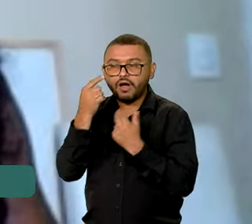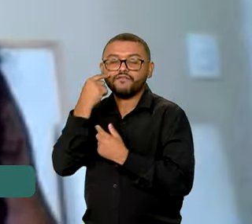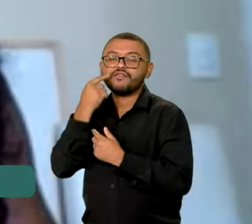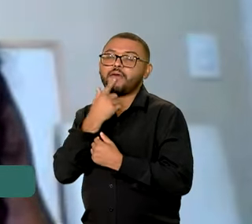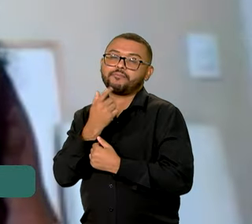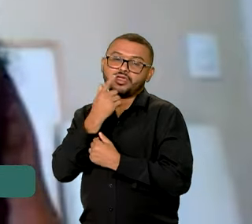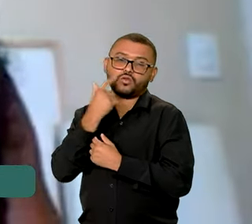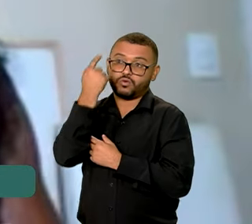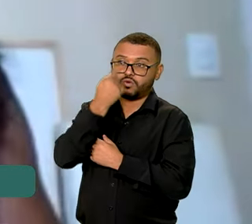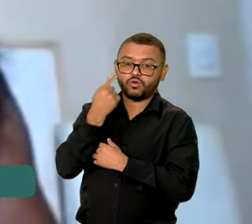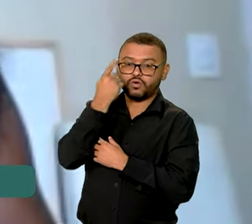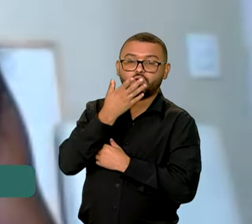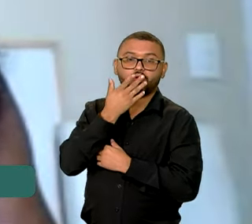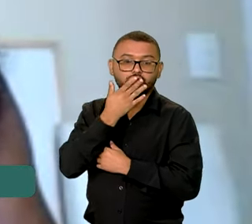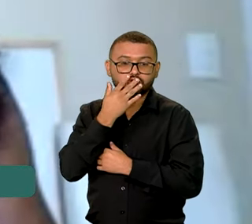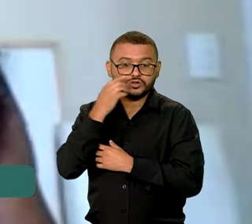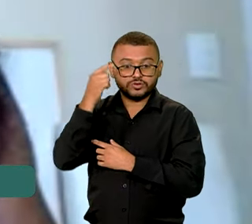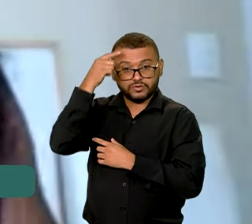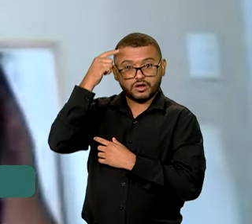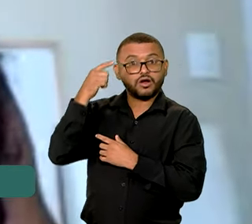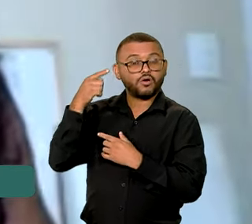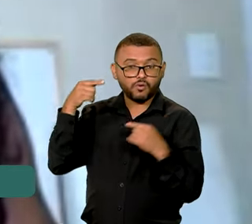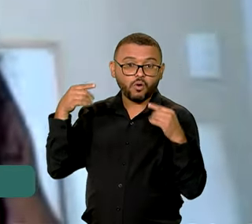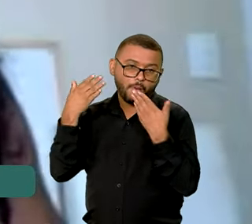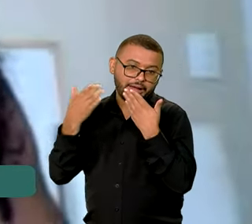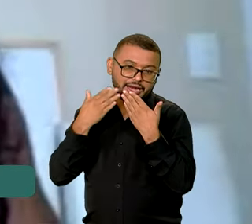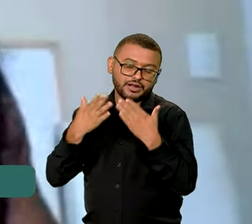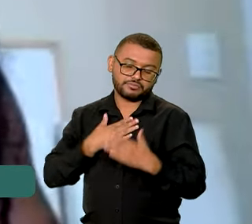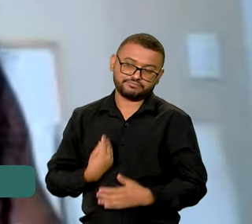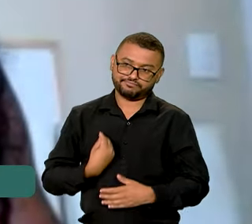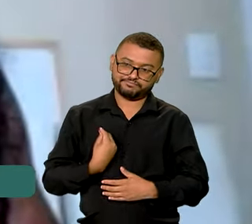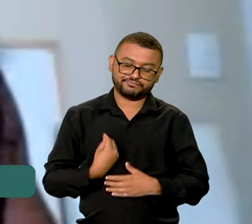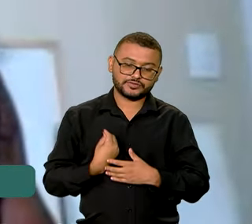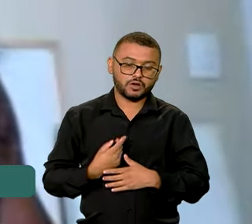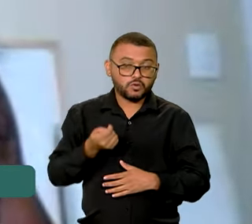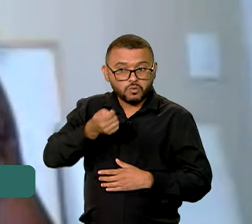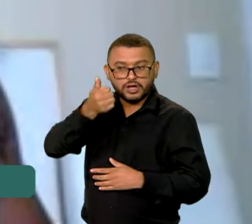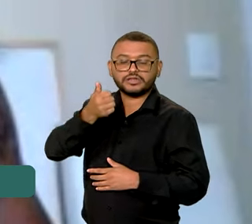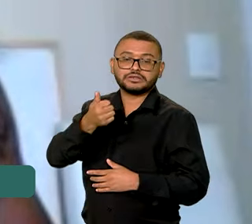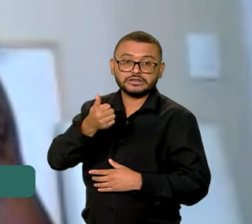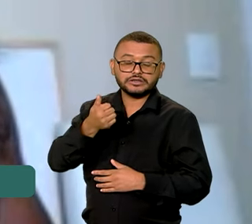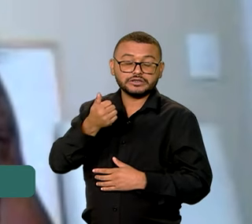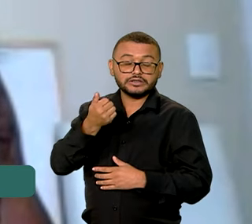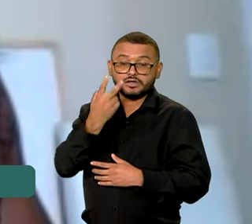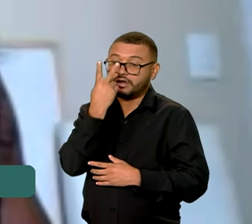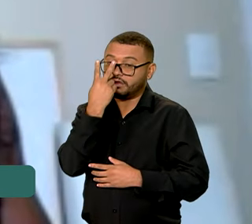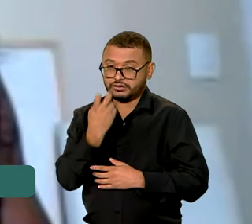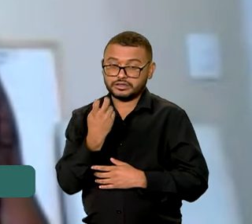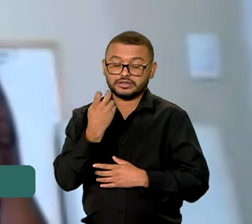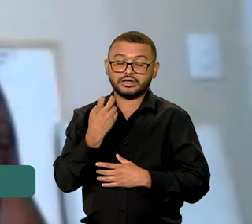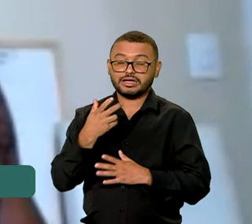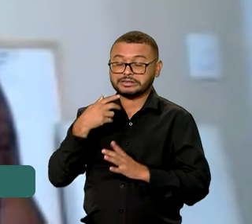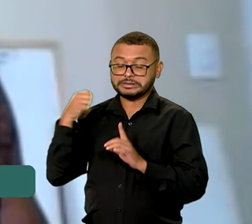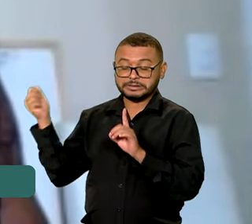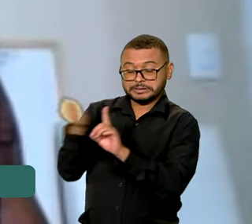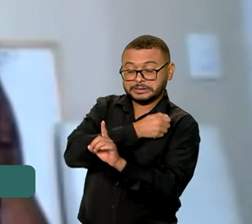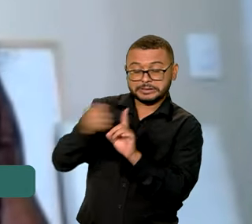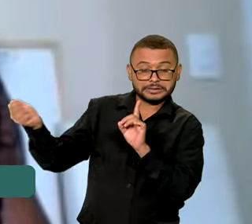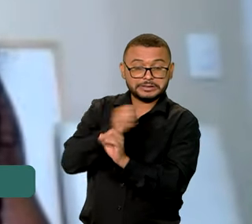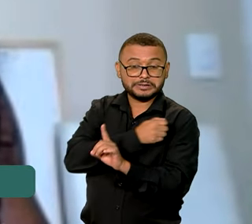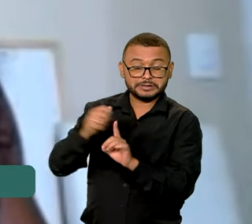a própria cor preta, esse próprio cabelo aqui. Eu quase realmente fiquei cega. Tamanhas